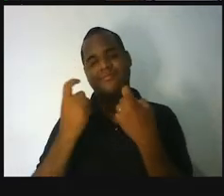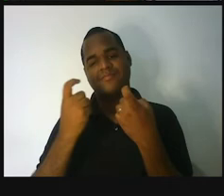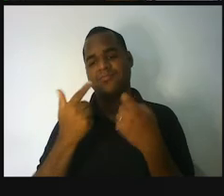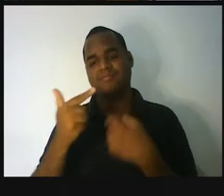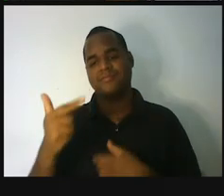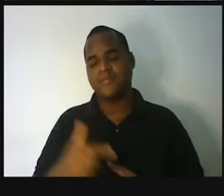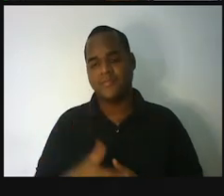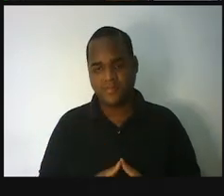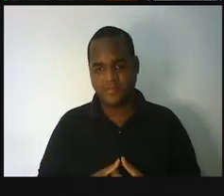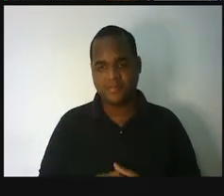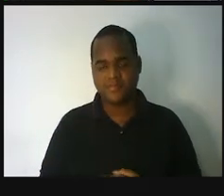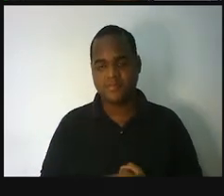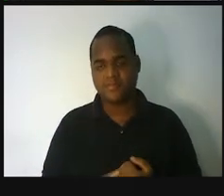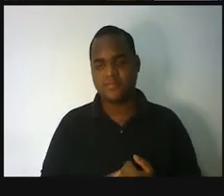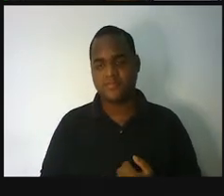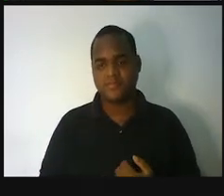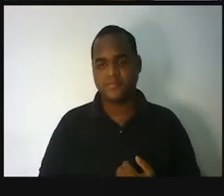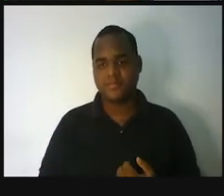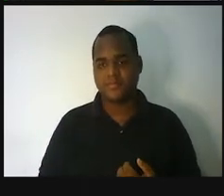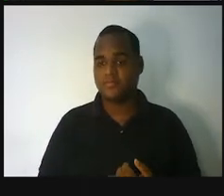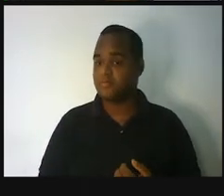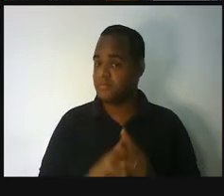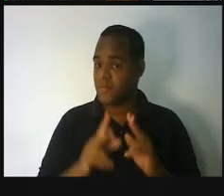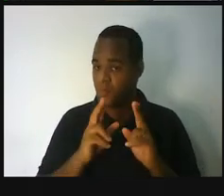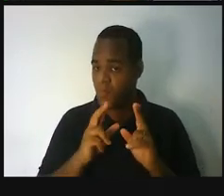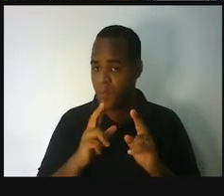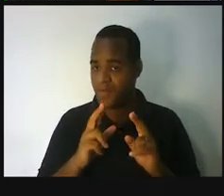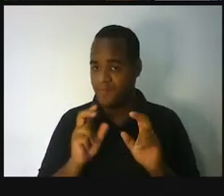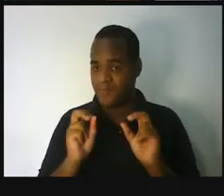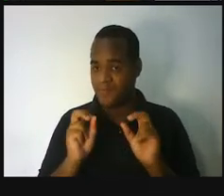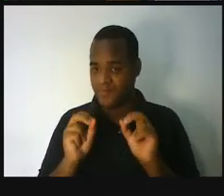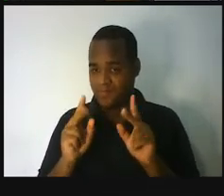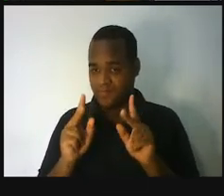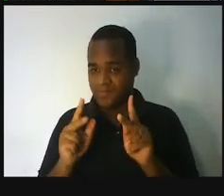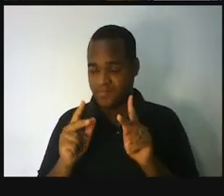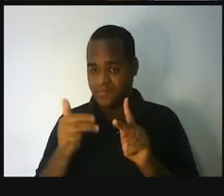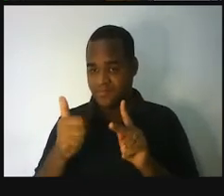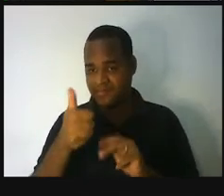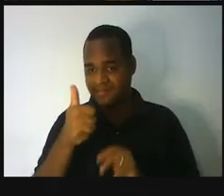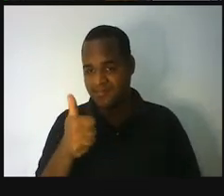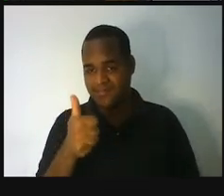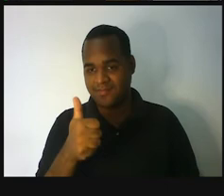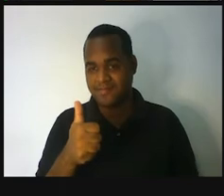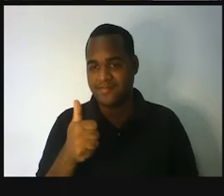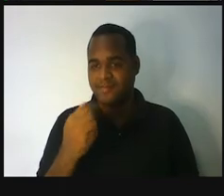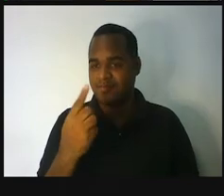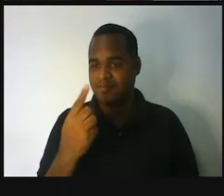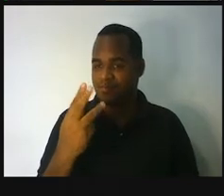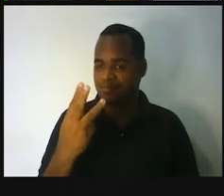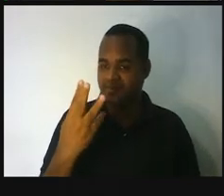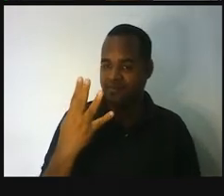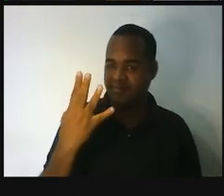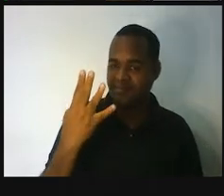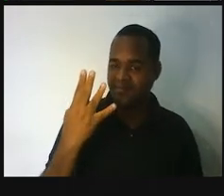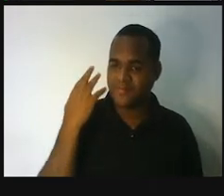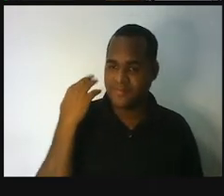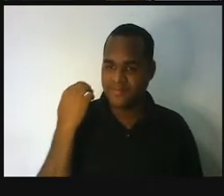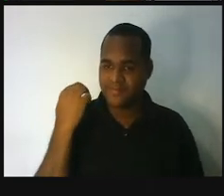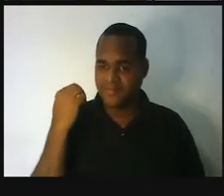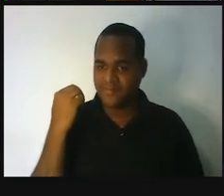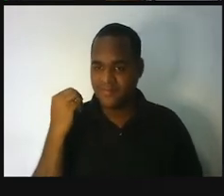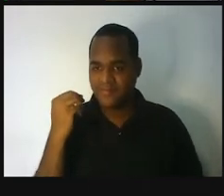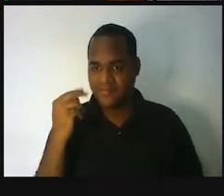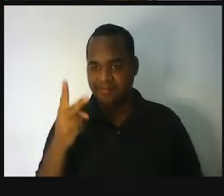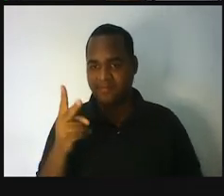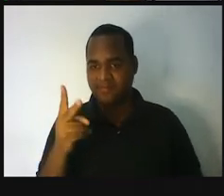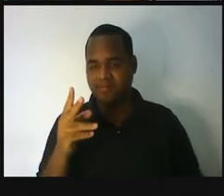E aí, vamos apertar o igual? É 1, é 2, é 3 e...